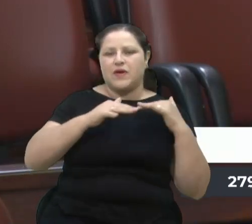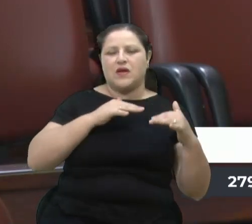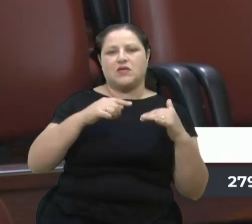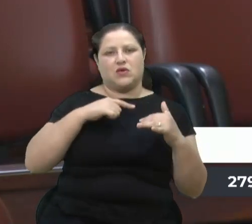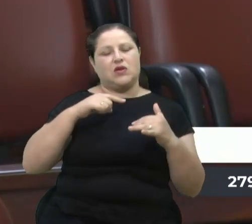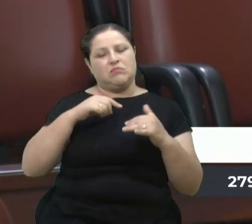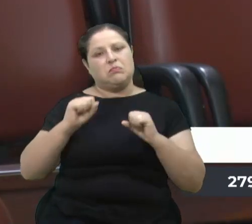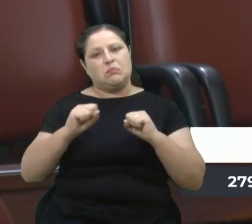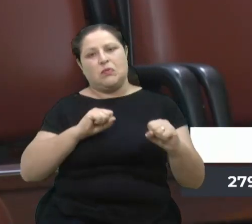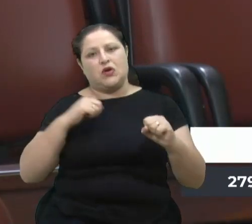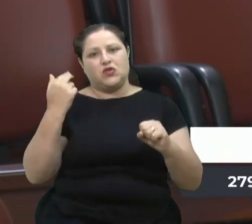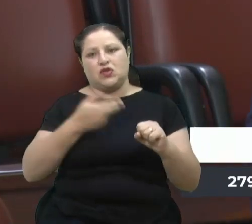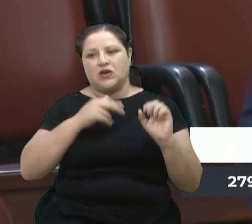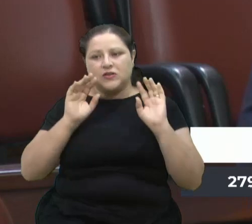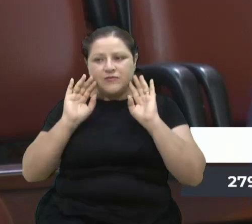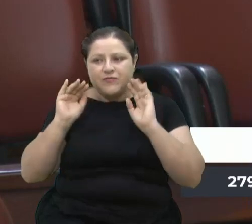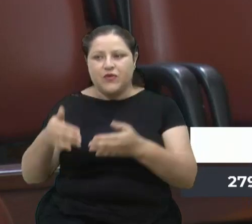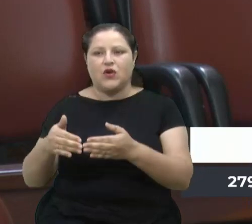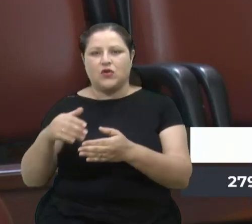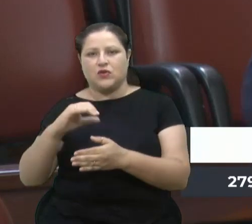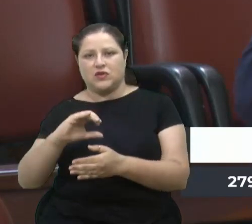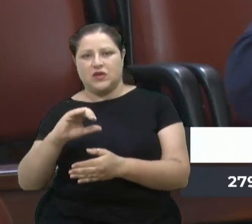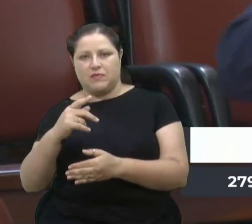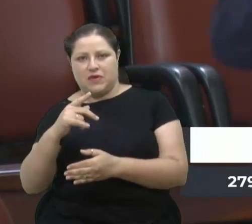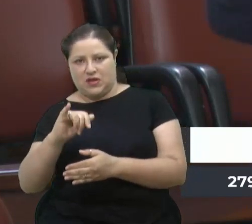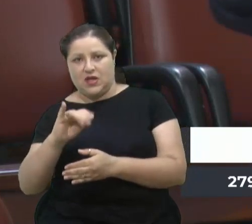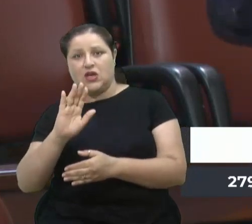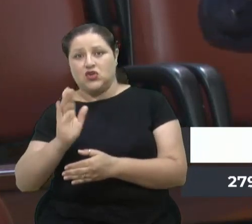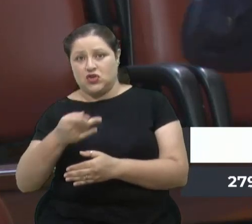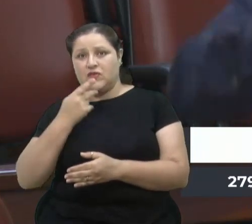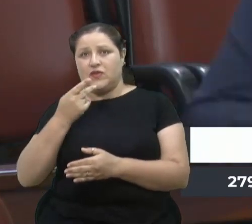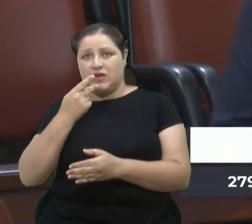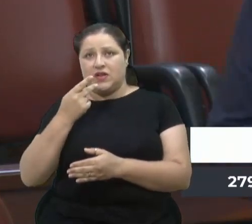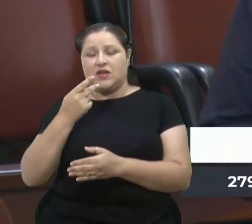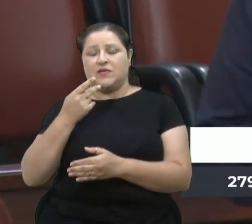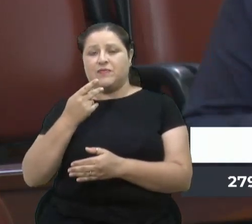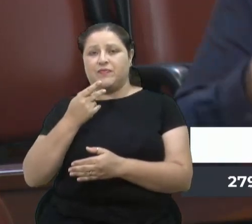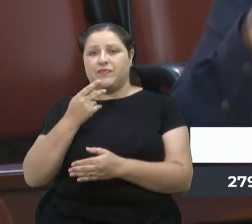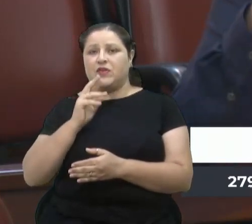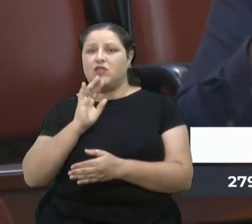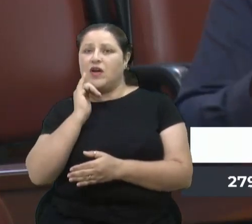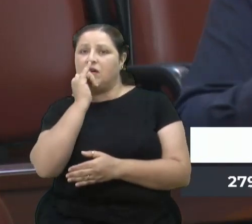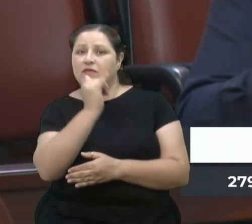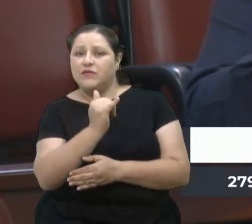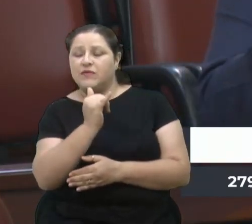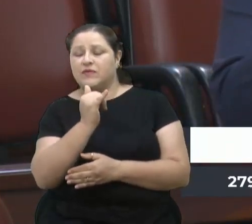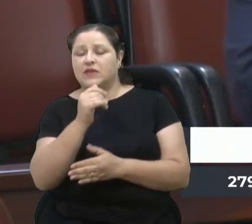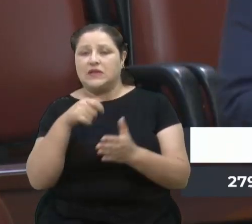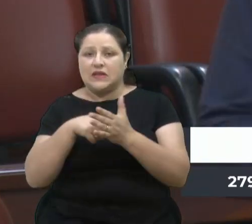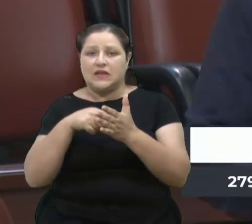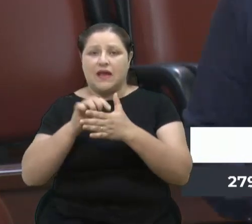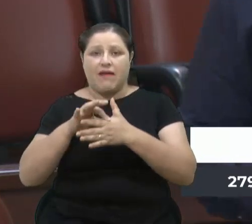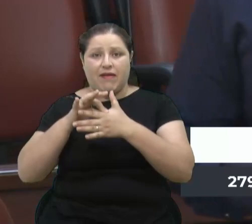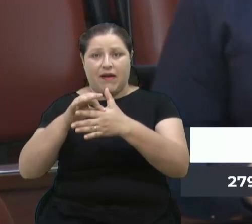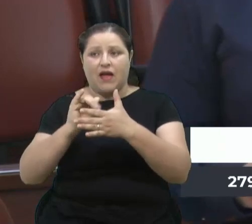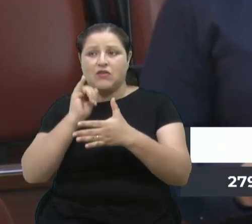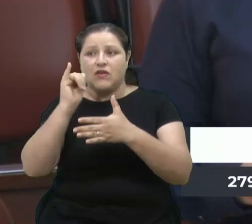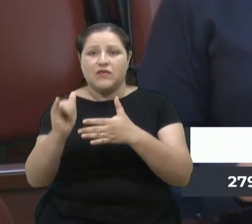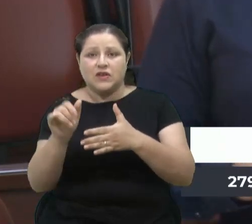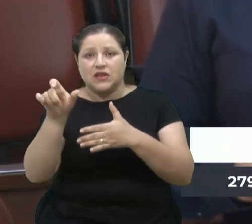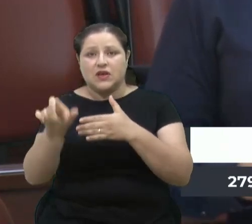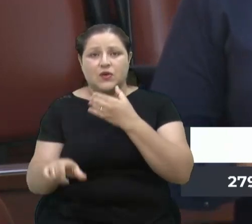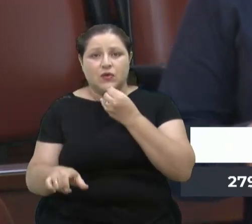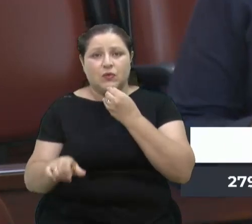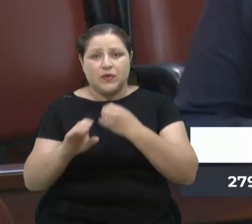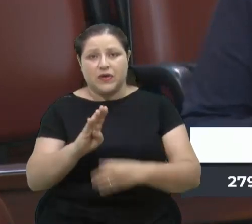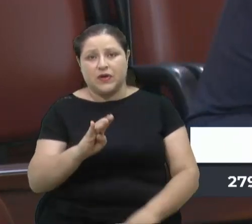pode estar se debruçando numa CPI. Falei, já fiz que o recado chegasse no bispo, que ele pudesse chegar aqui e conversar com todos os